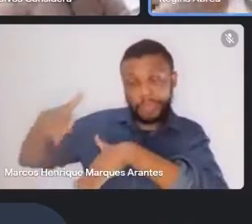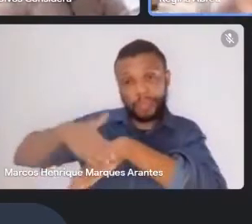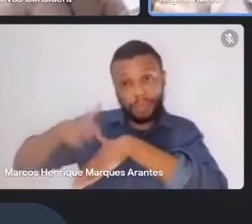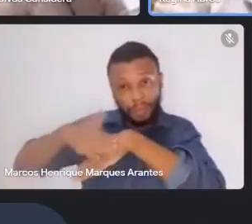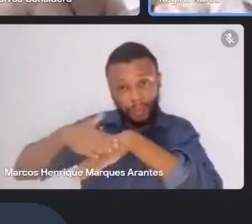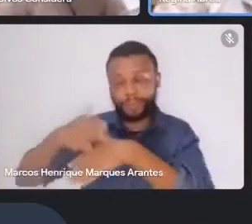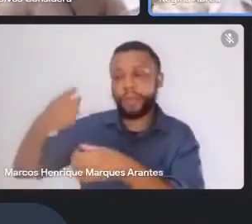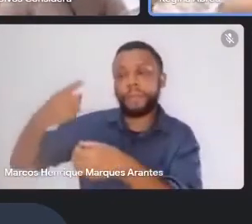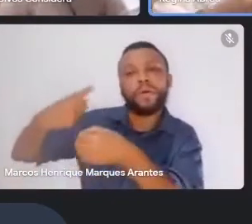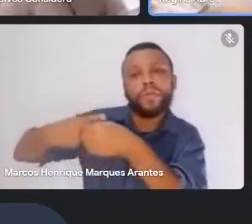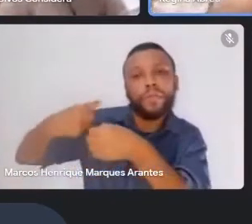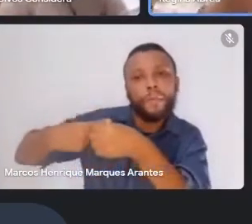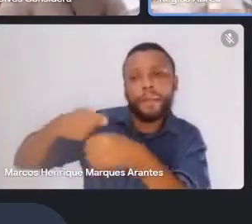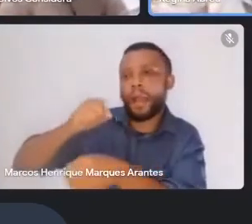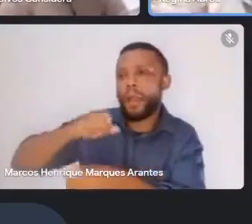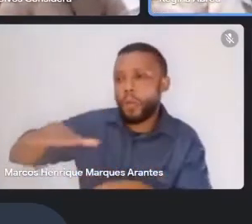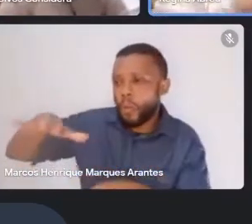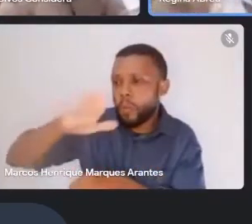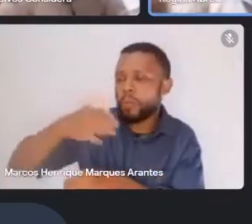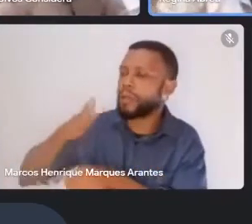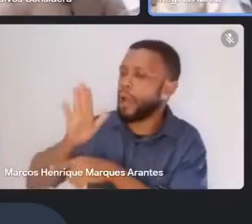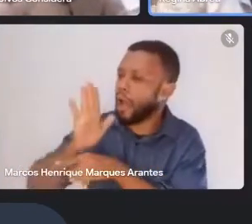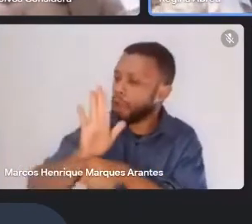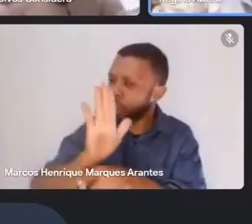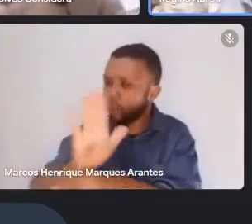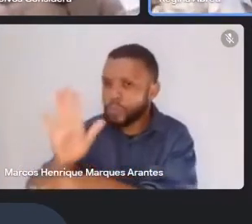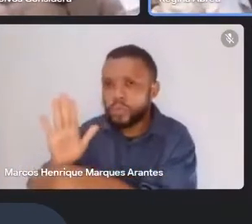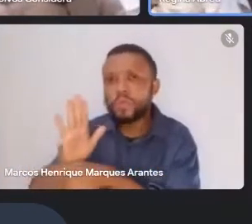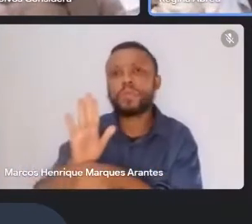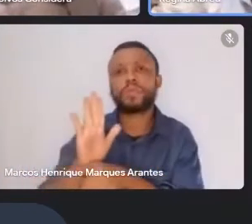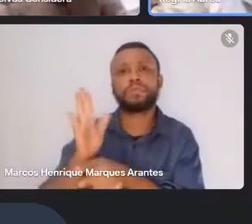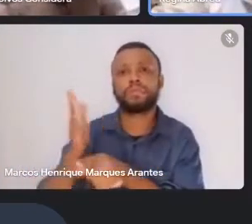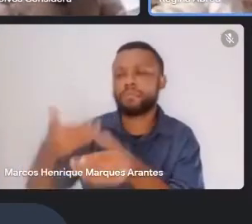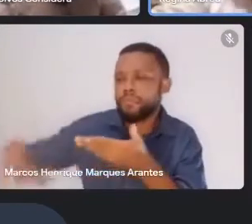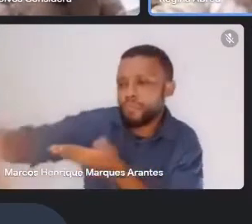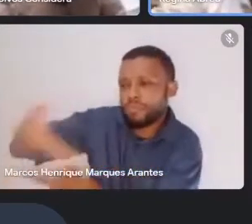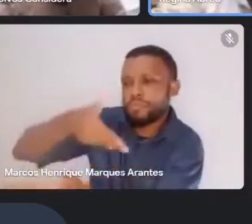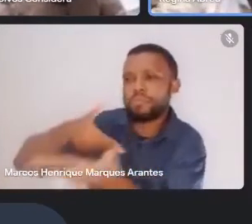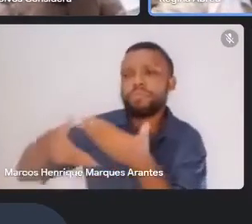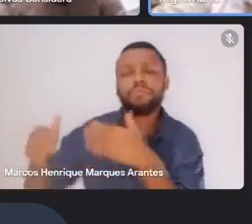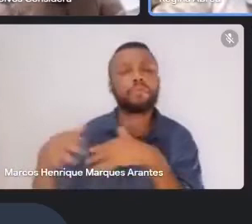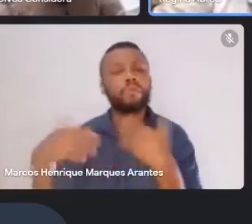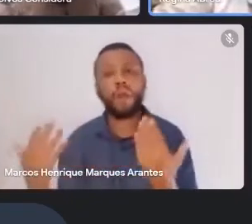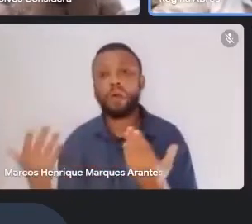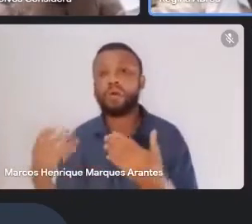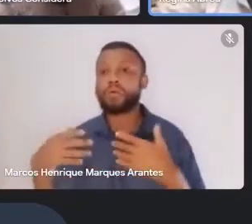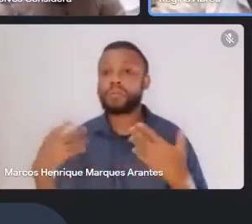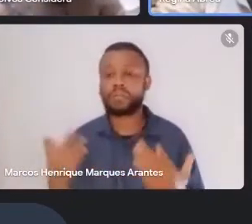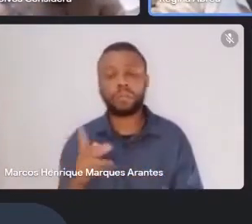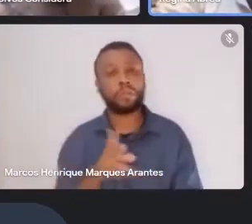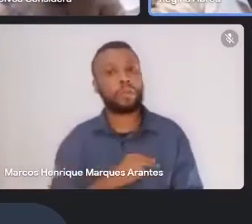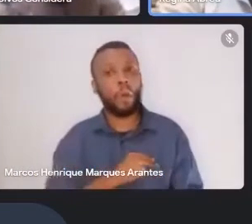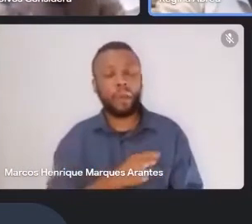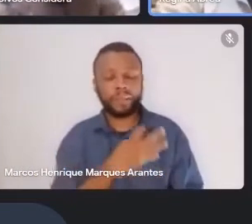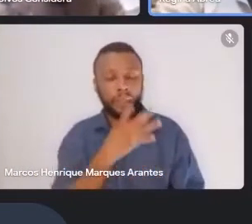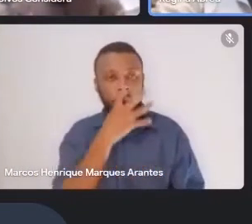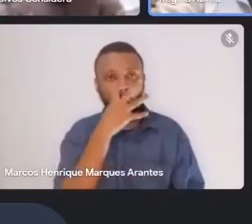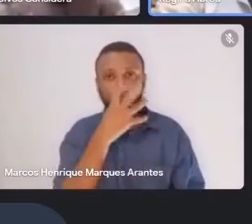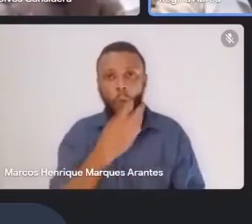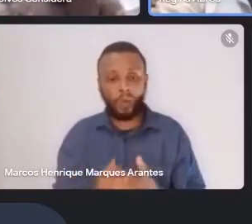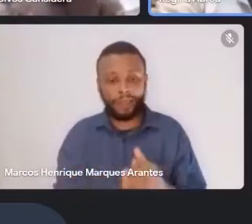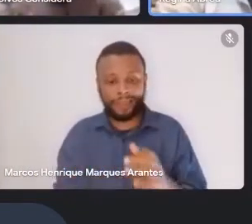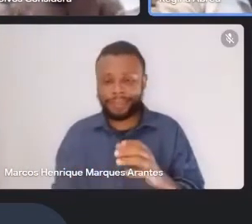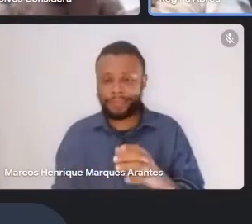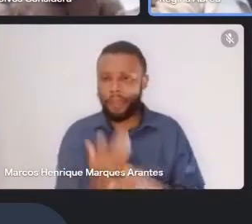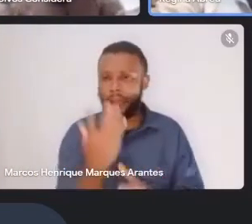pelo seu território, pela sua gente? E aí, olha, surgindo coisas fantásticas, né? Coisas